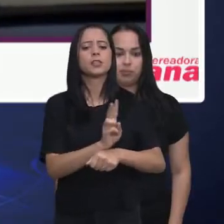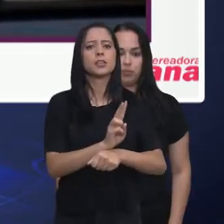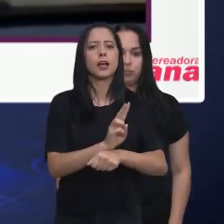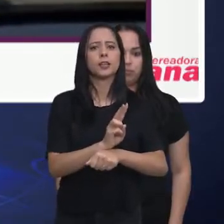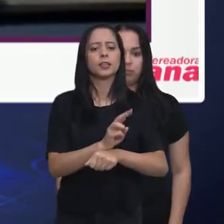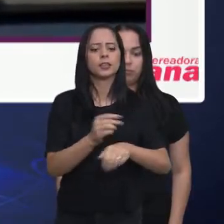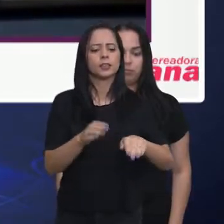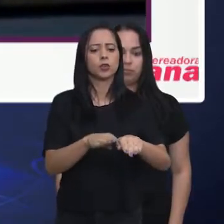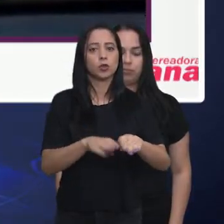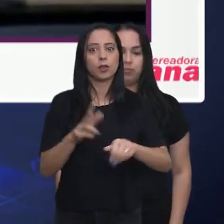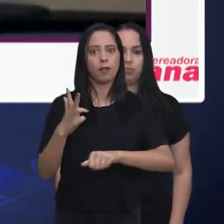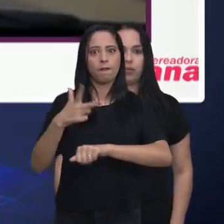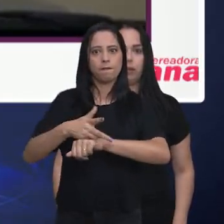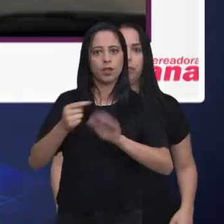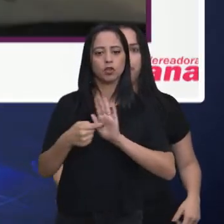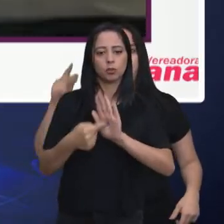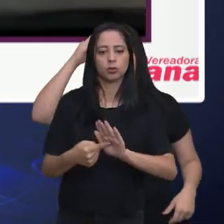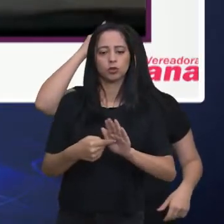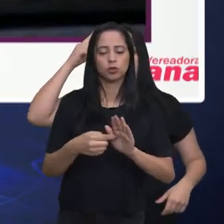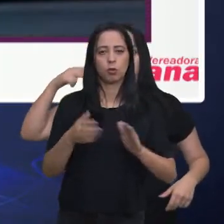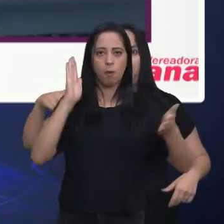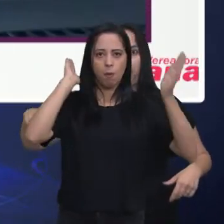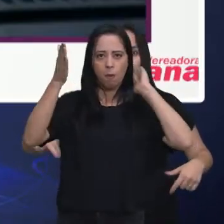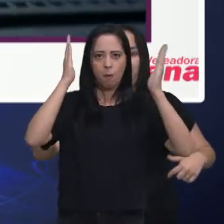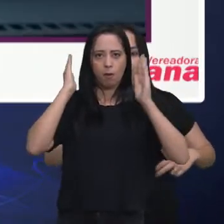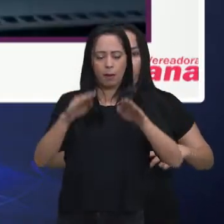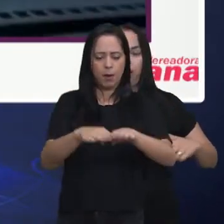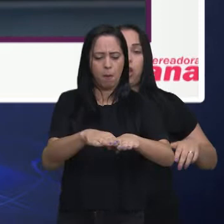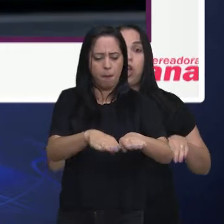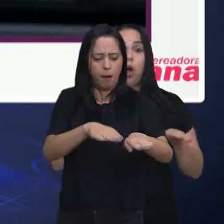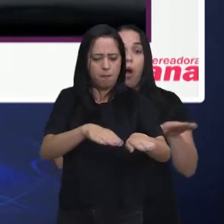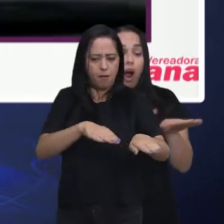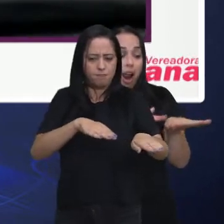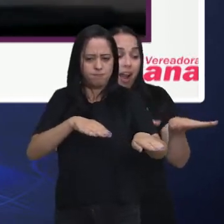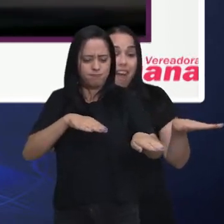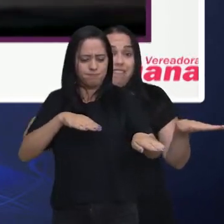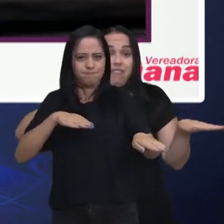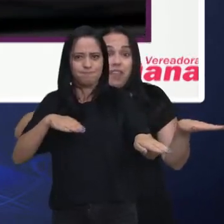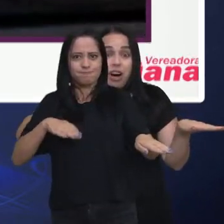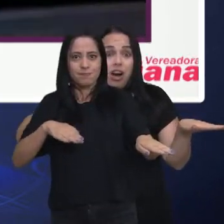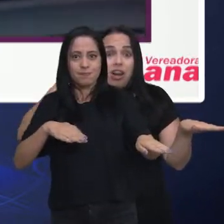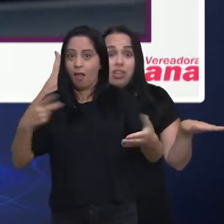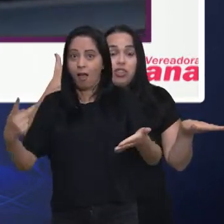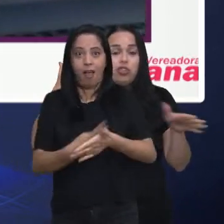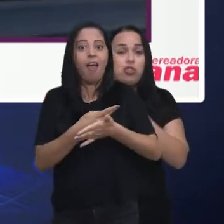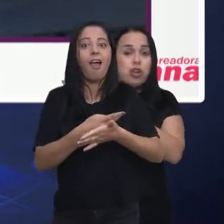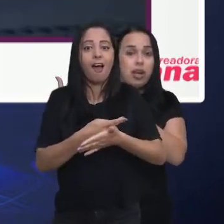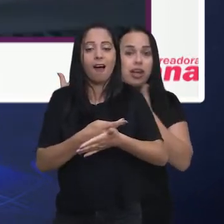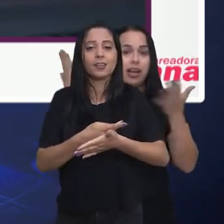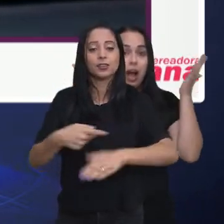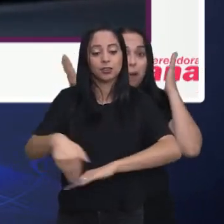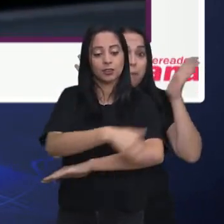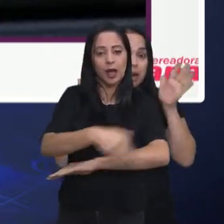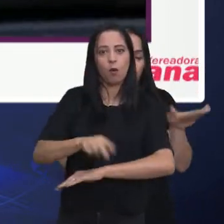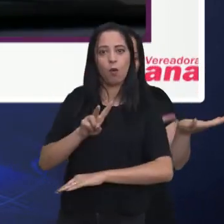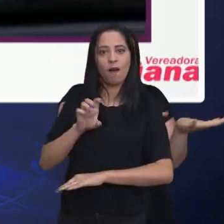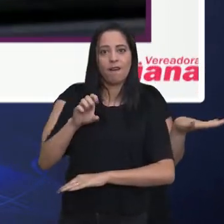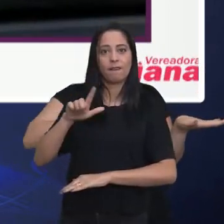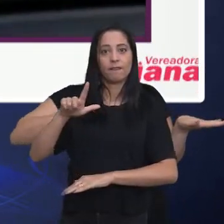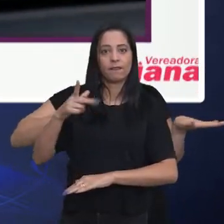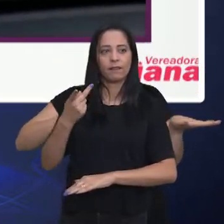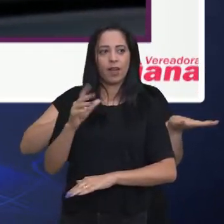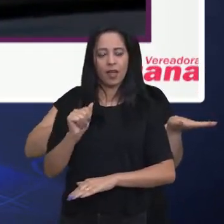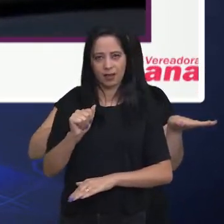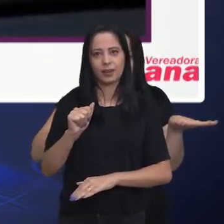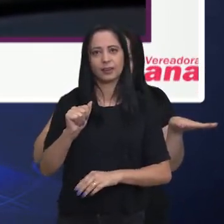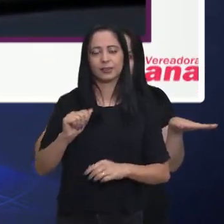Ela mostrou um vídeo em que caminhões estariam estacionados de maneira irregular em um trecho da Estrada Velha, que compreende o bairro Jardim